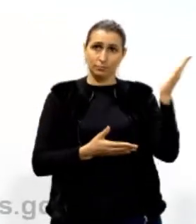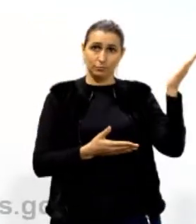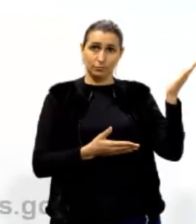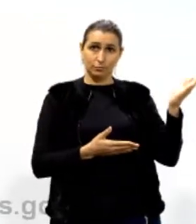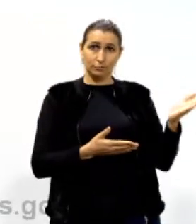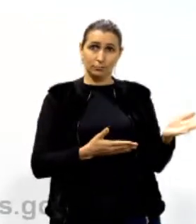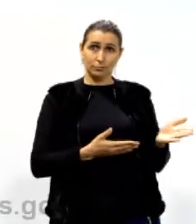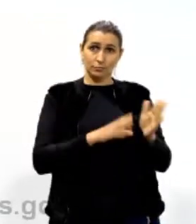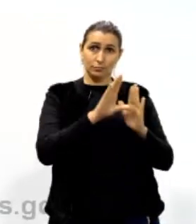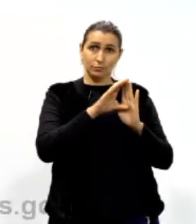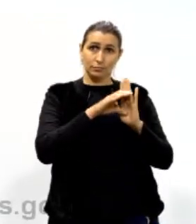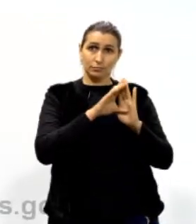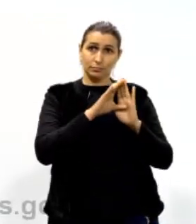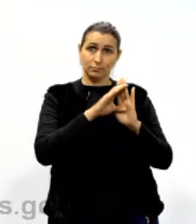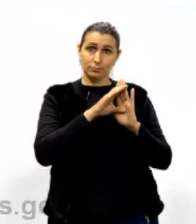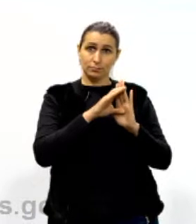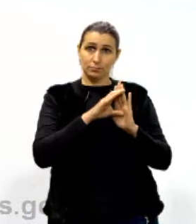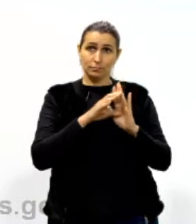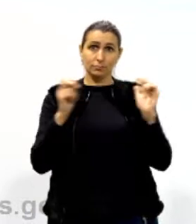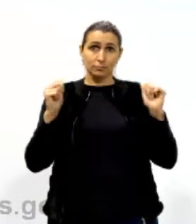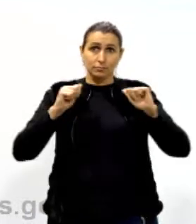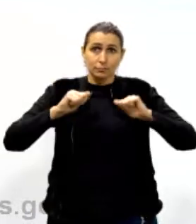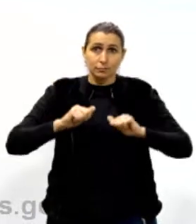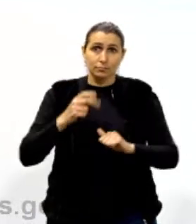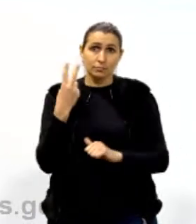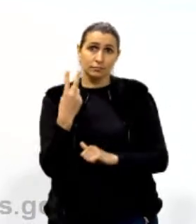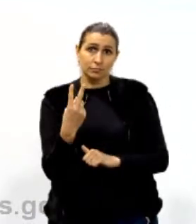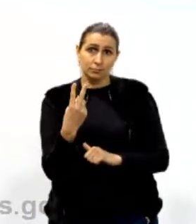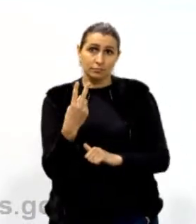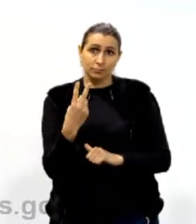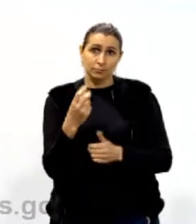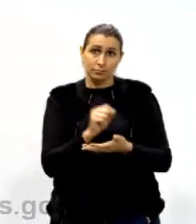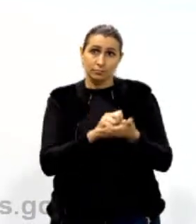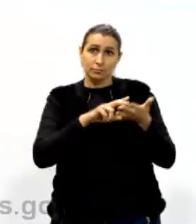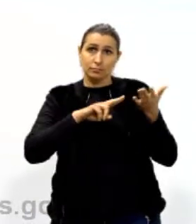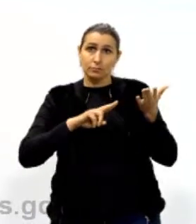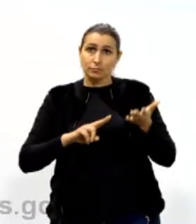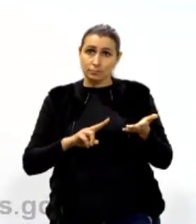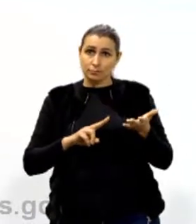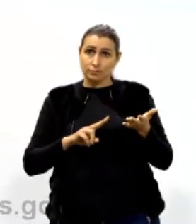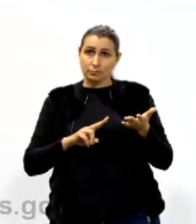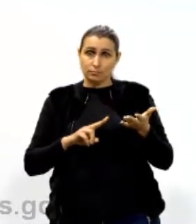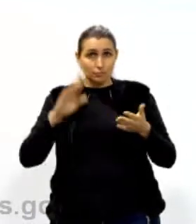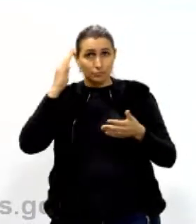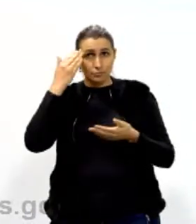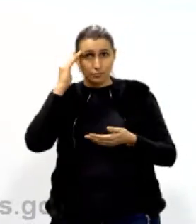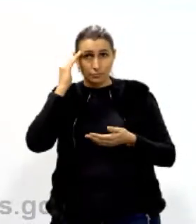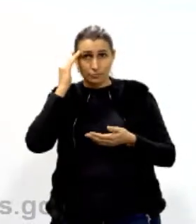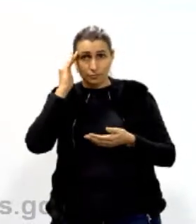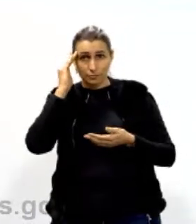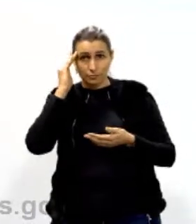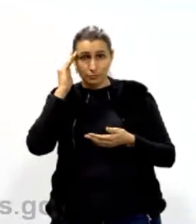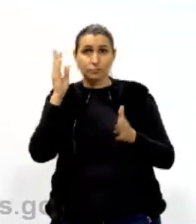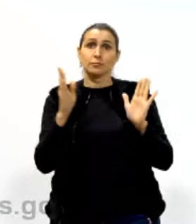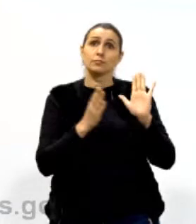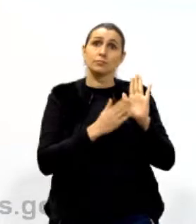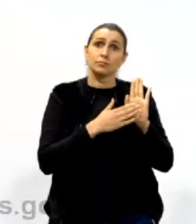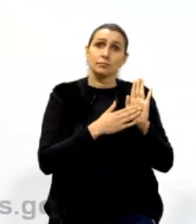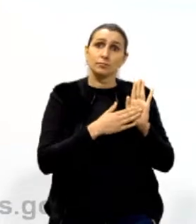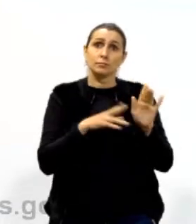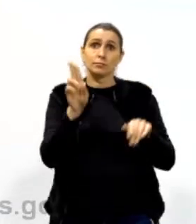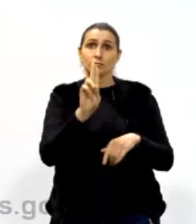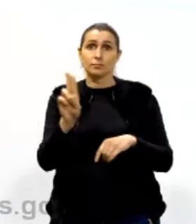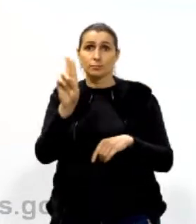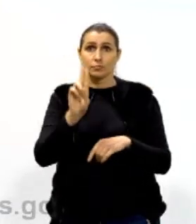grande conceito da competência 2? O que ela vai avaliar? Compreender a proposta e